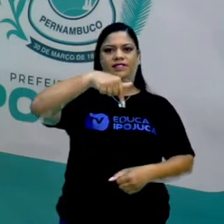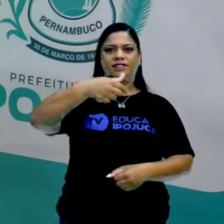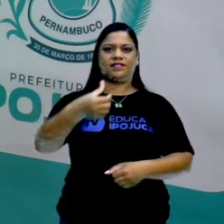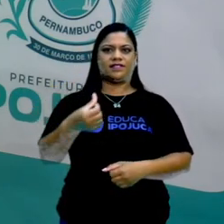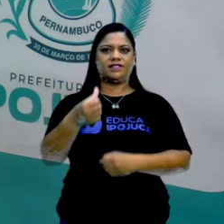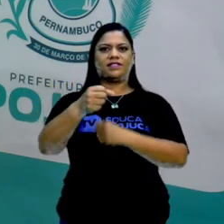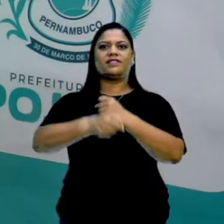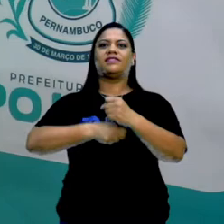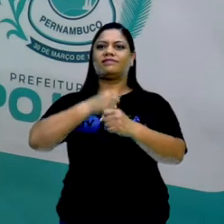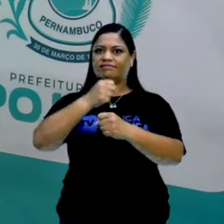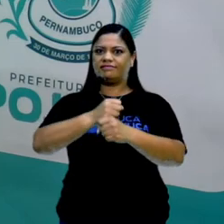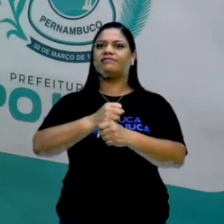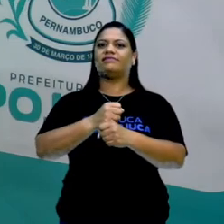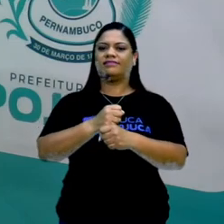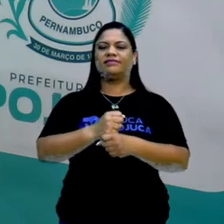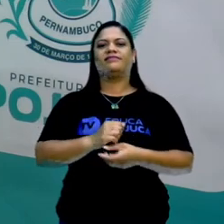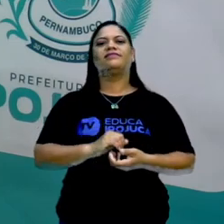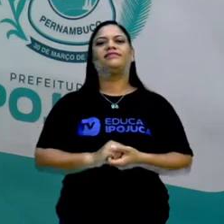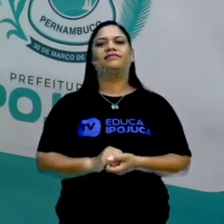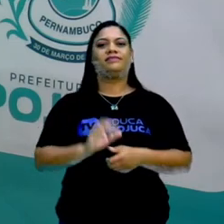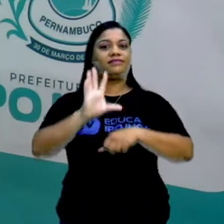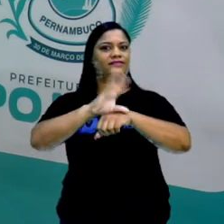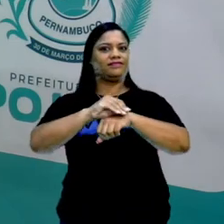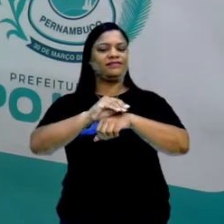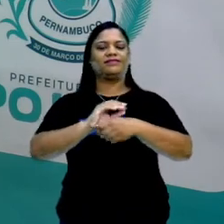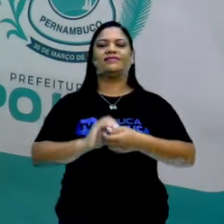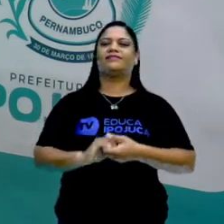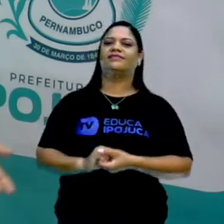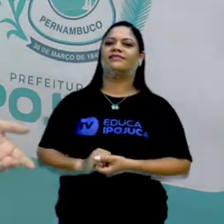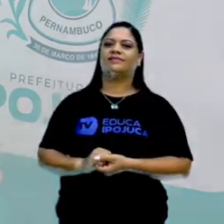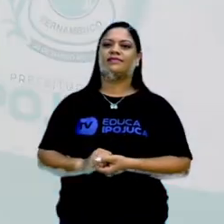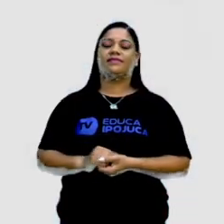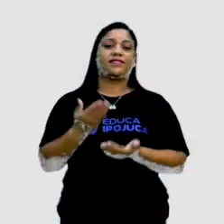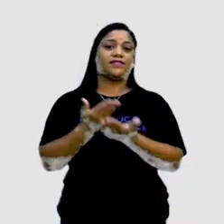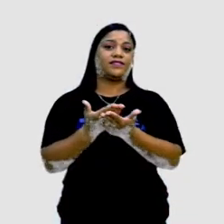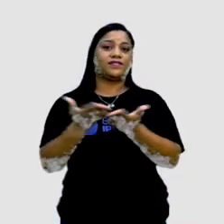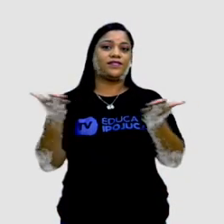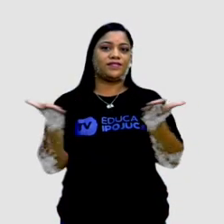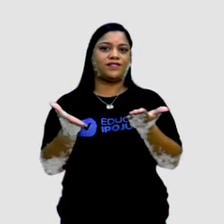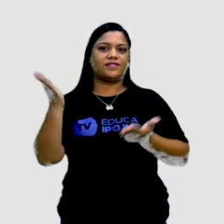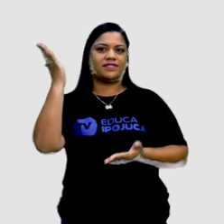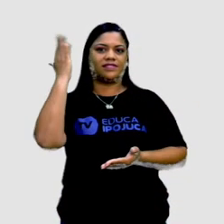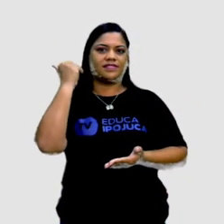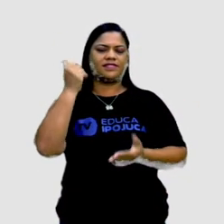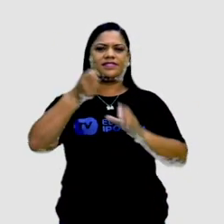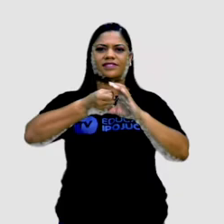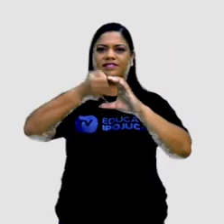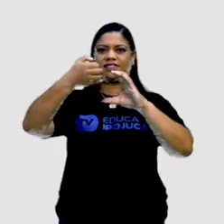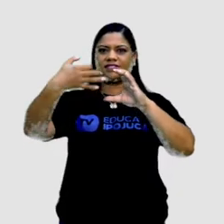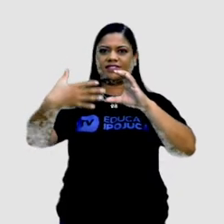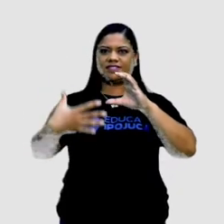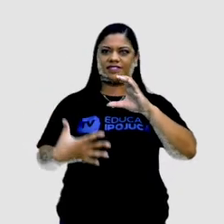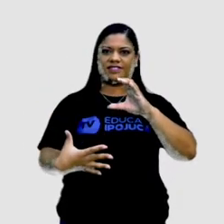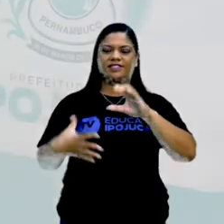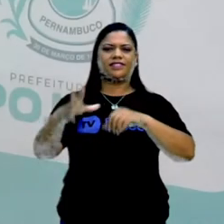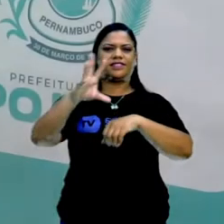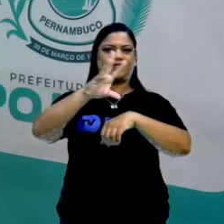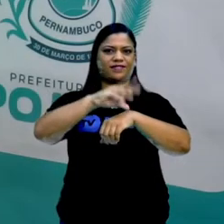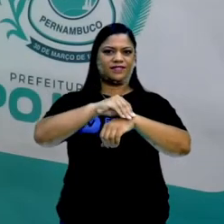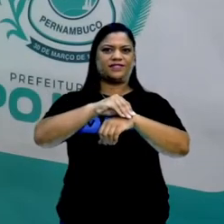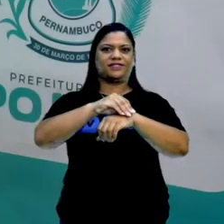anos de Ipojuca através das lentes, das câmeras, tá? E na aula de hoje identificamos aí as características da foto